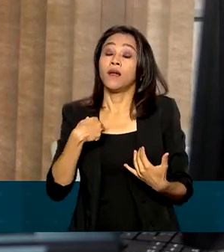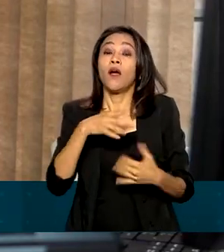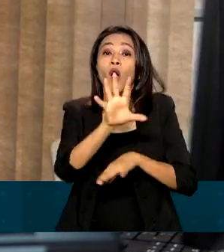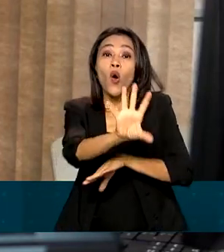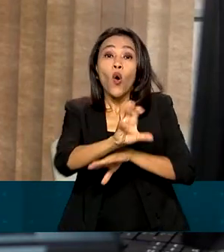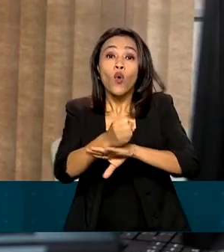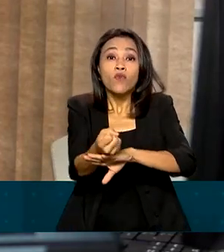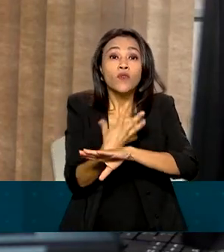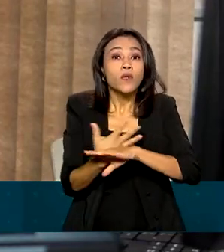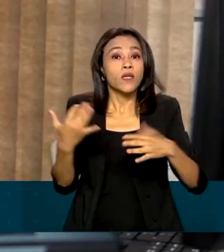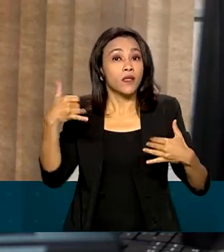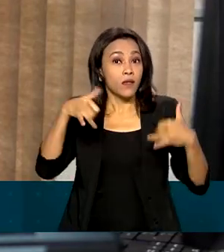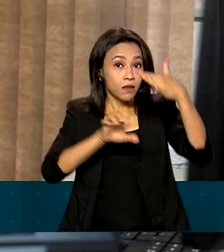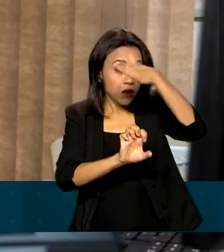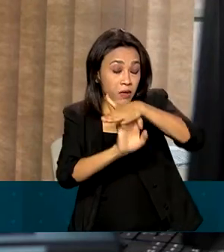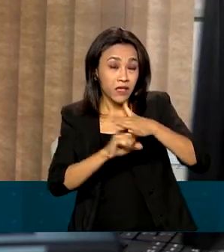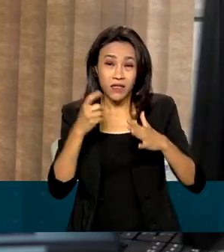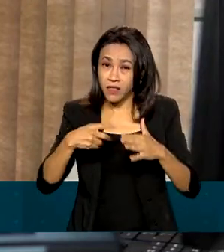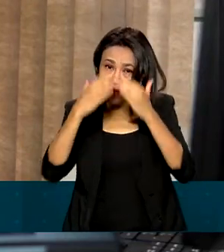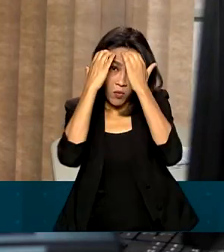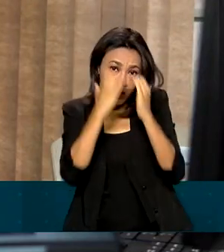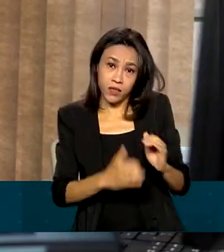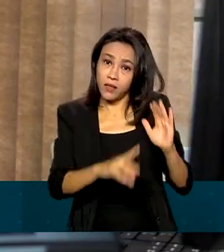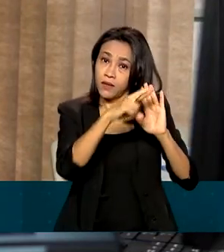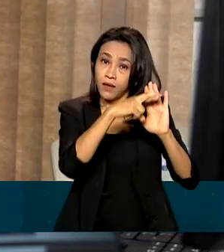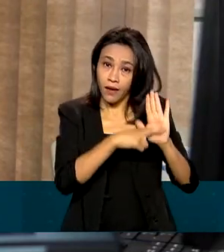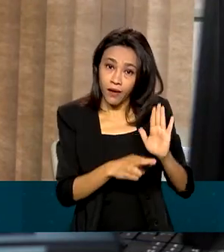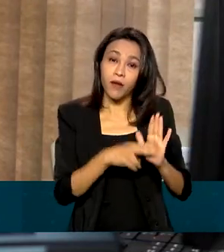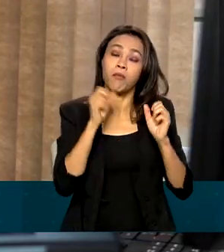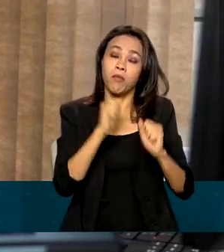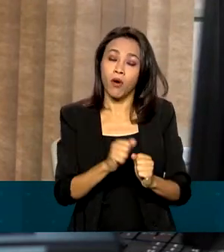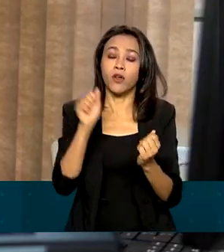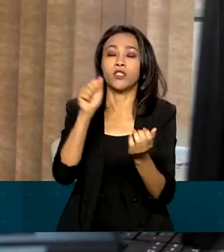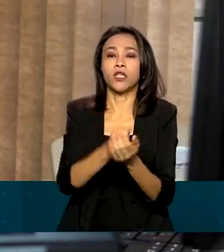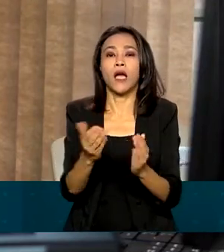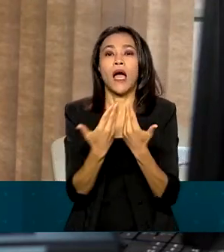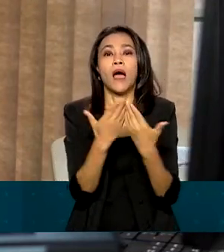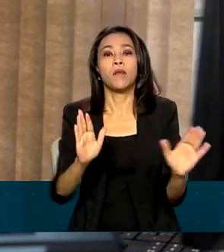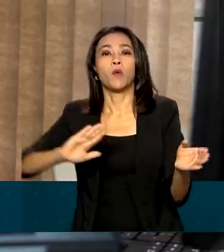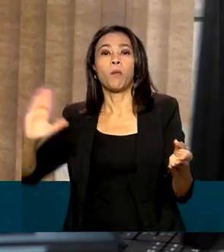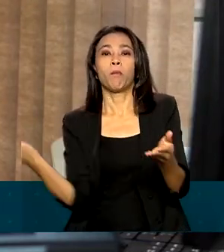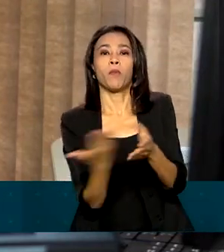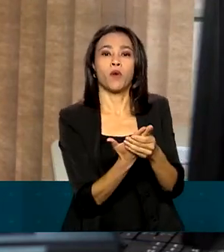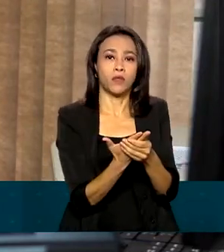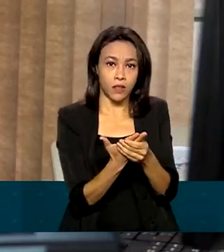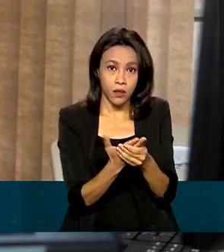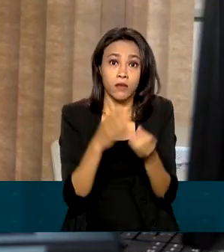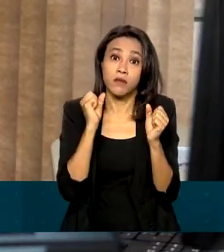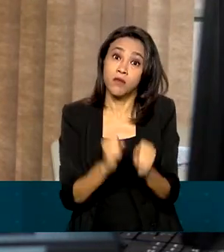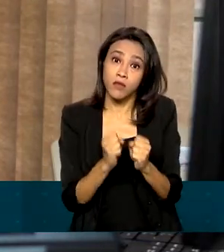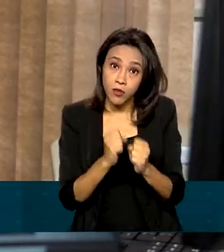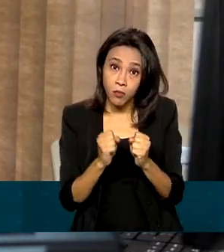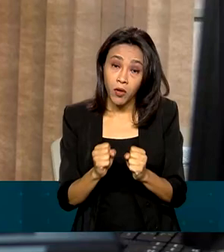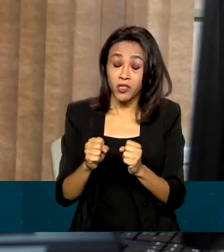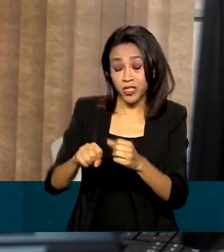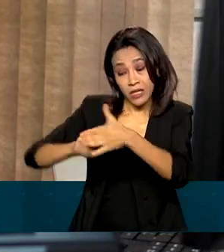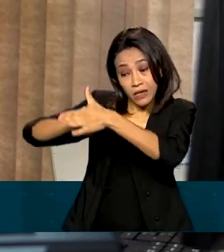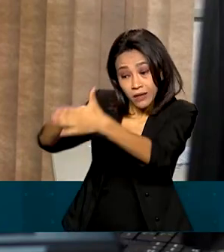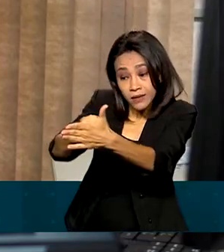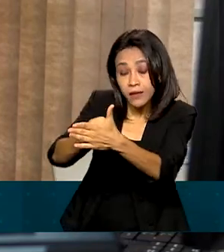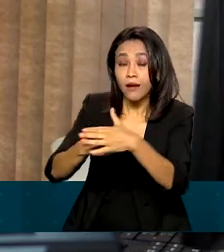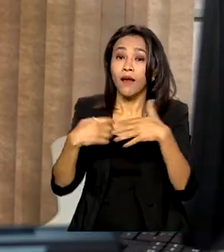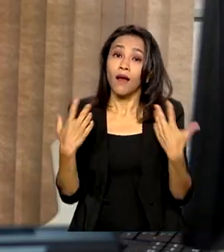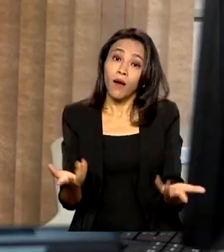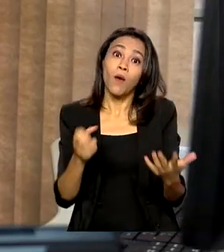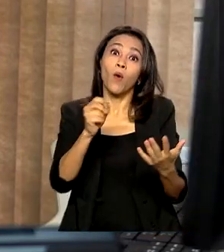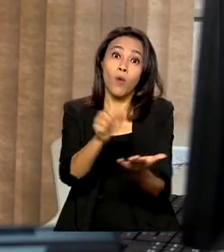empresas estão descumprindo as regras do saque, poderá ser aberto um processo administrativo que poderá culminar na suspensão de serviços, cancelamento